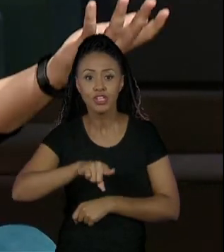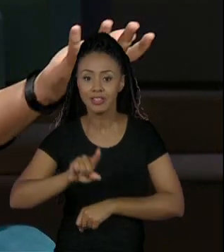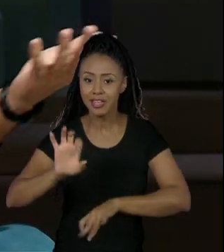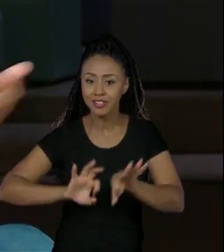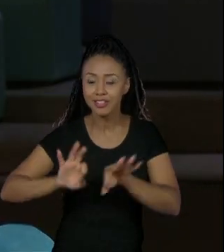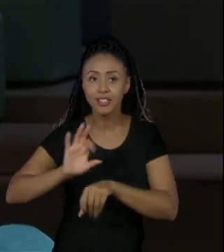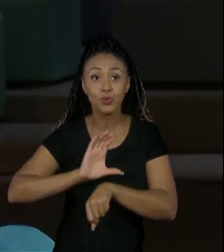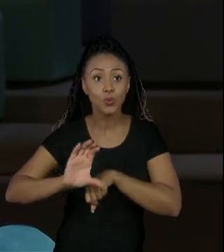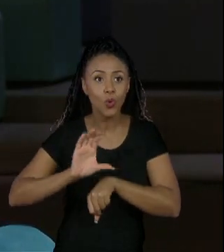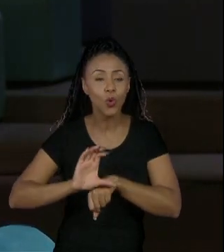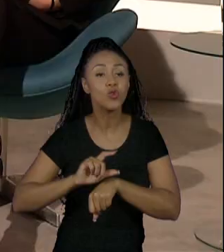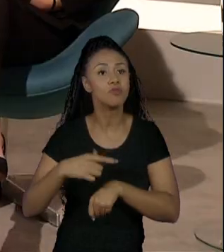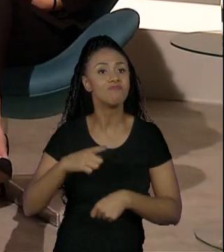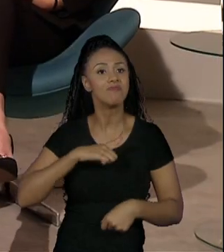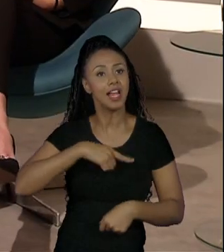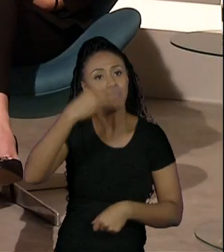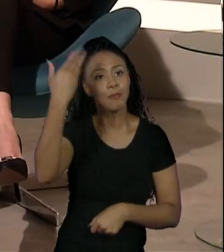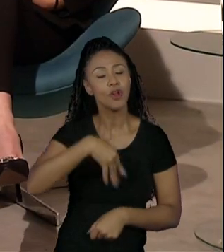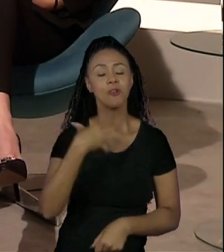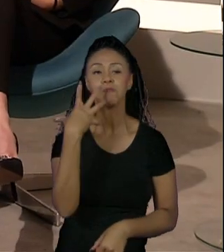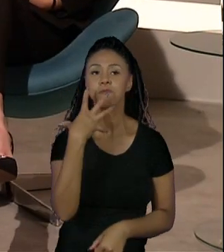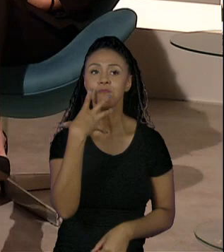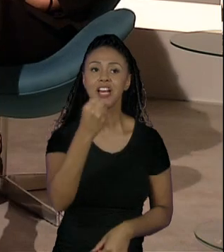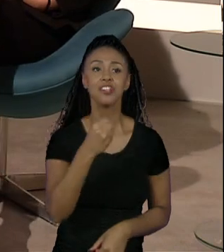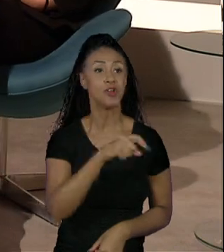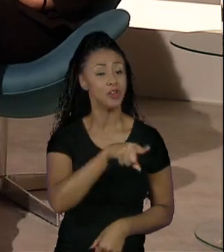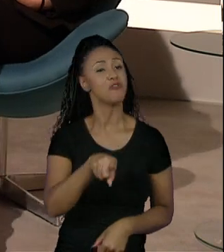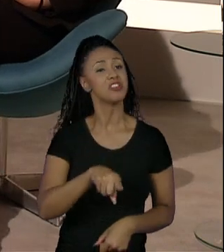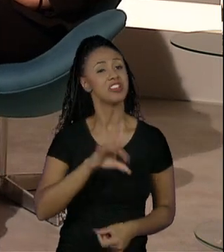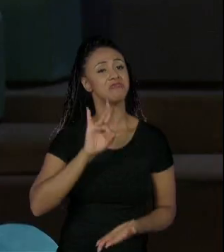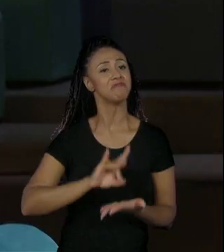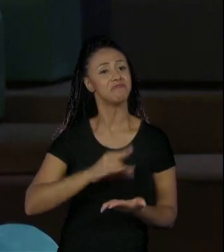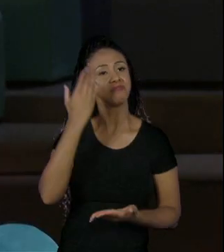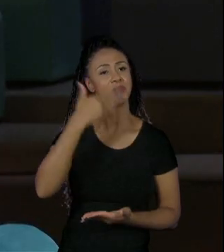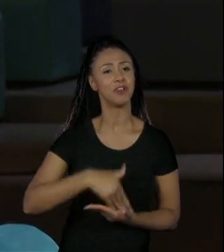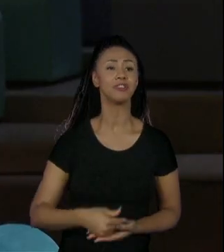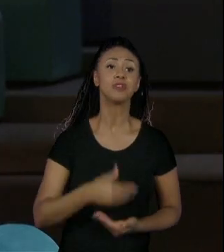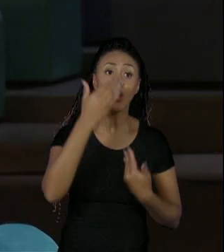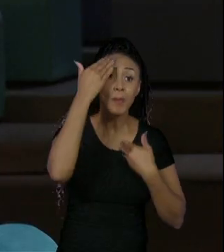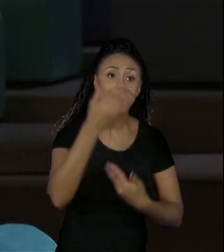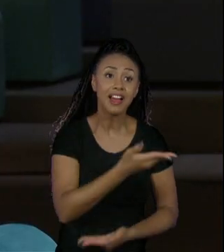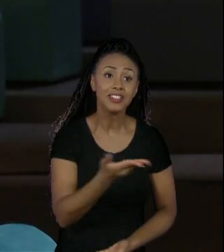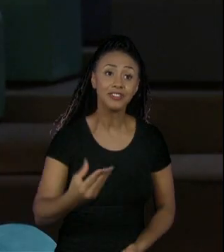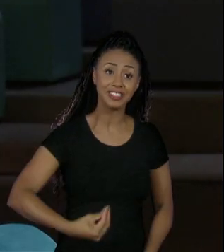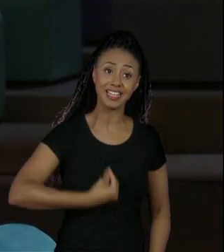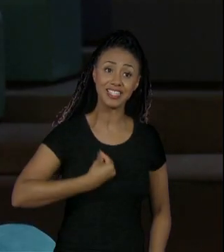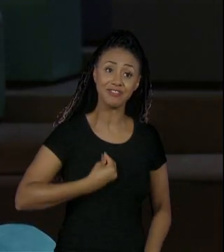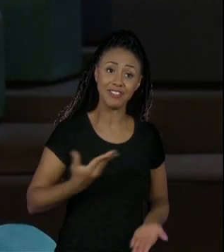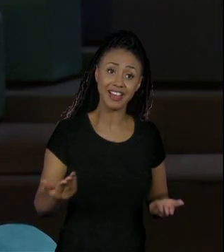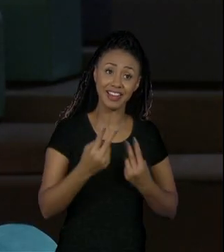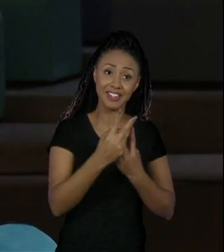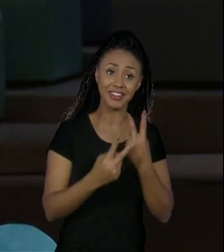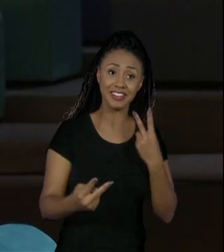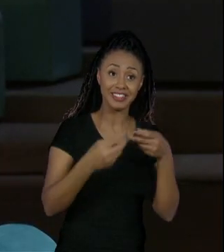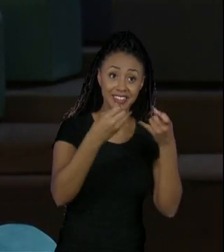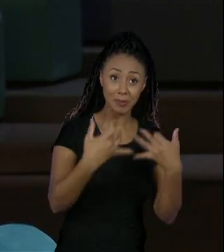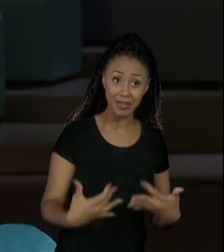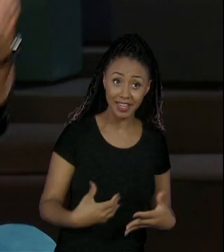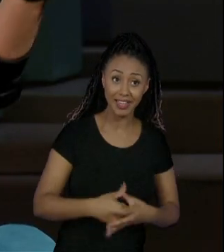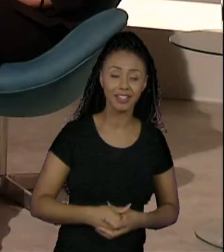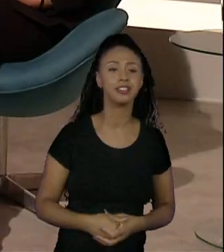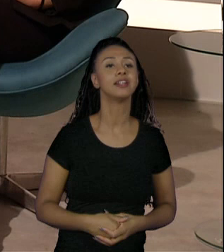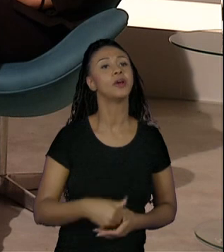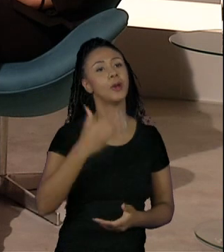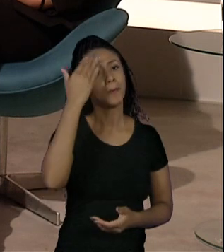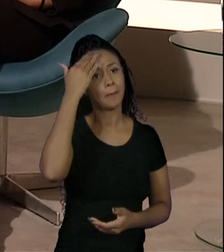E vocês conseguiram fazer isso de uma forma muito boa. Muito obrigado pela participação de vocês aqui no Univesp Explica.